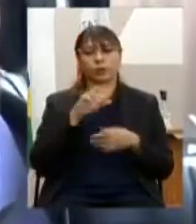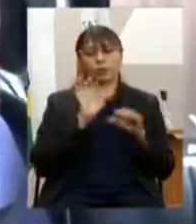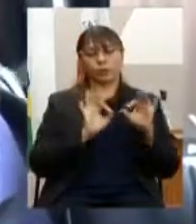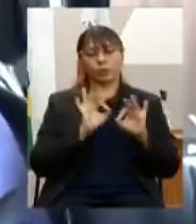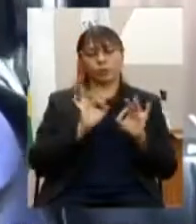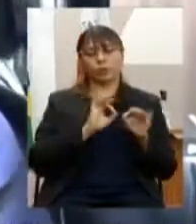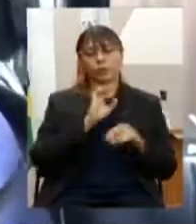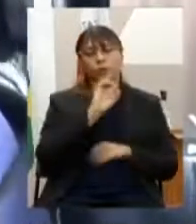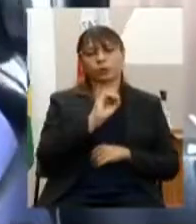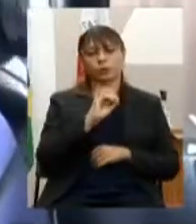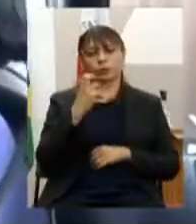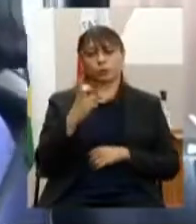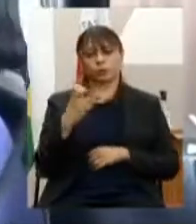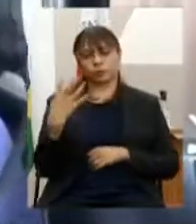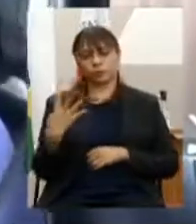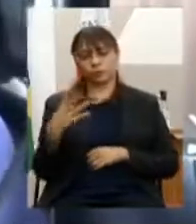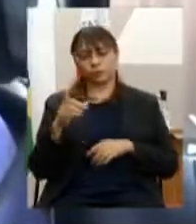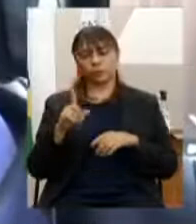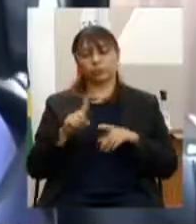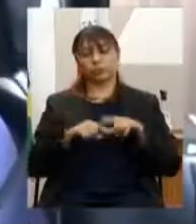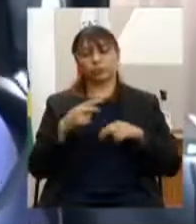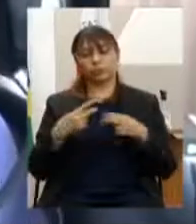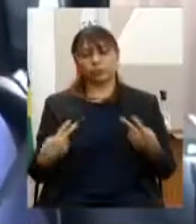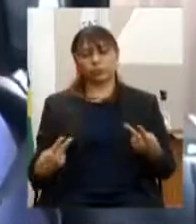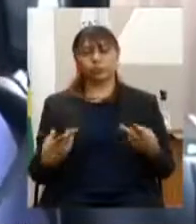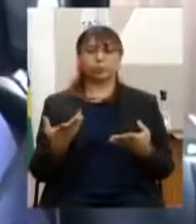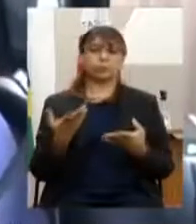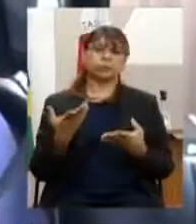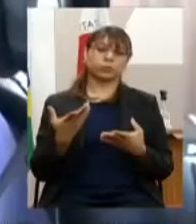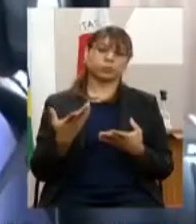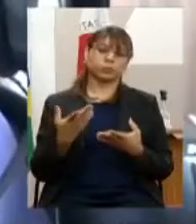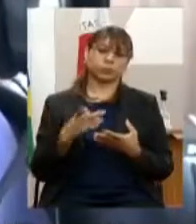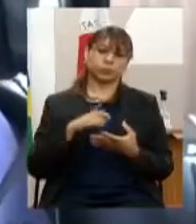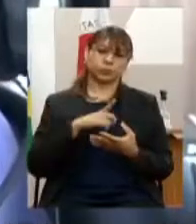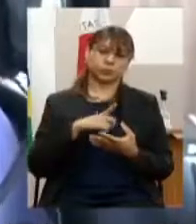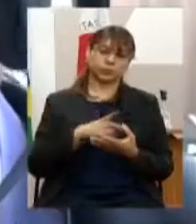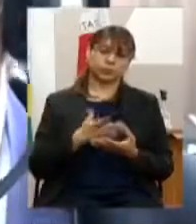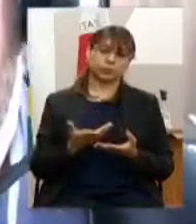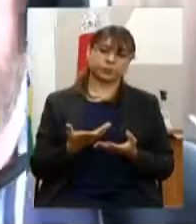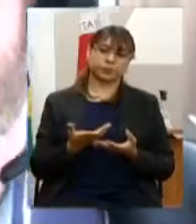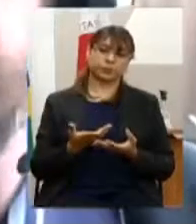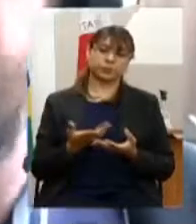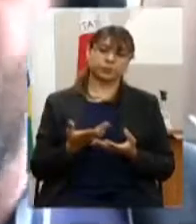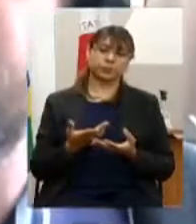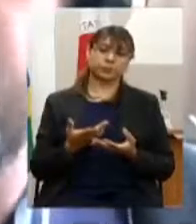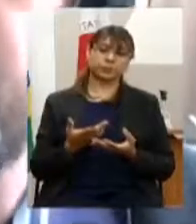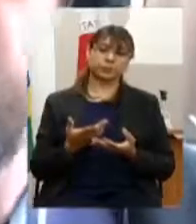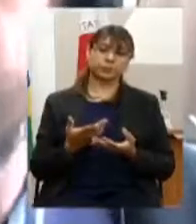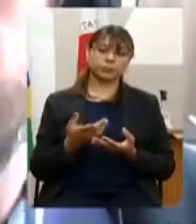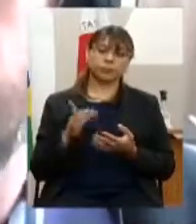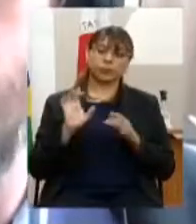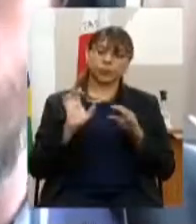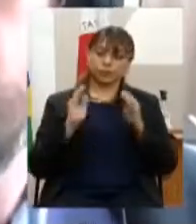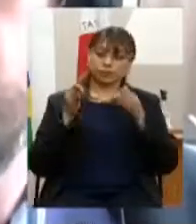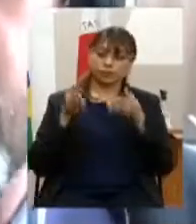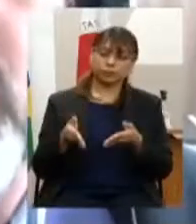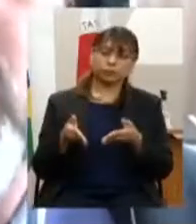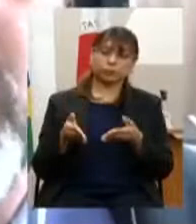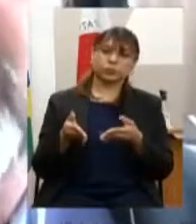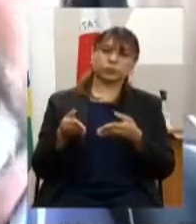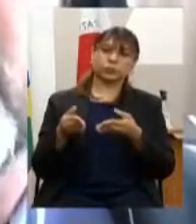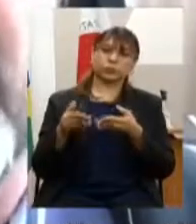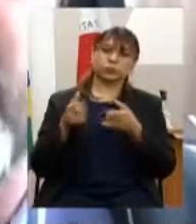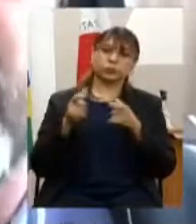equipamentos culturais corpos artísticos e órgãos colegiados especificando o objeto do